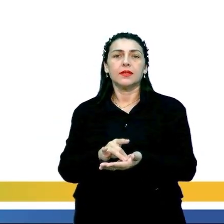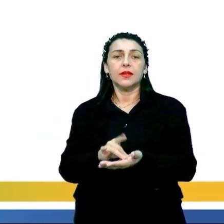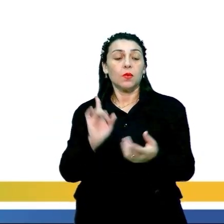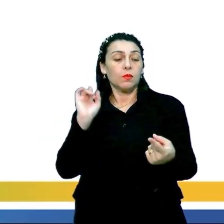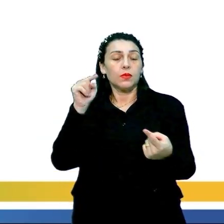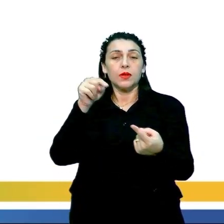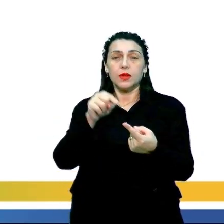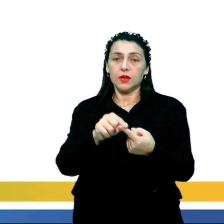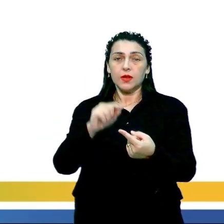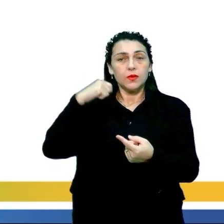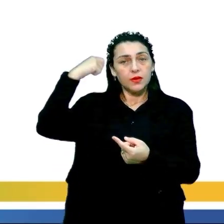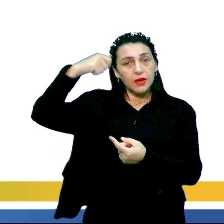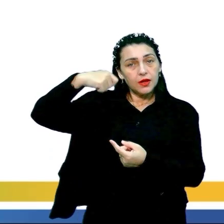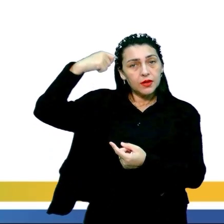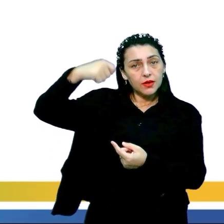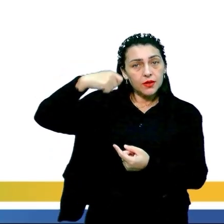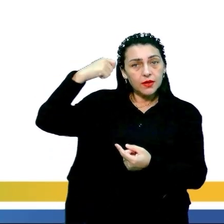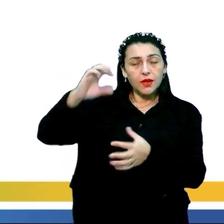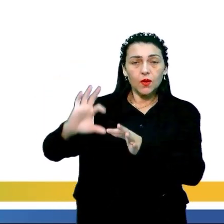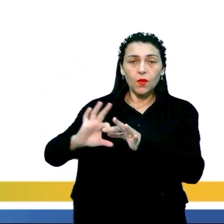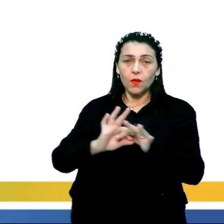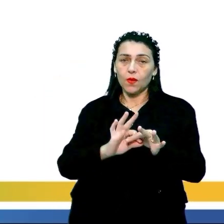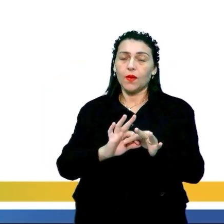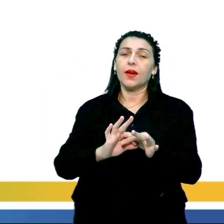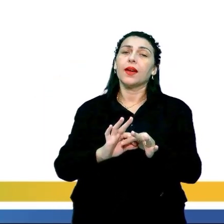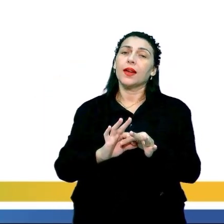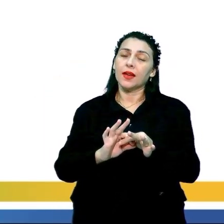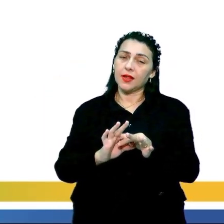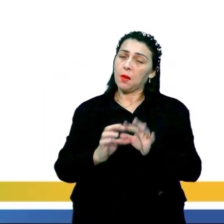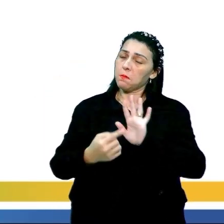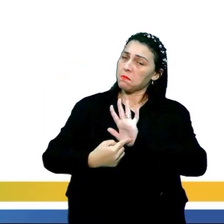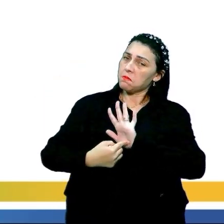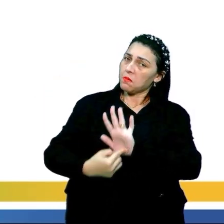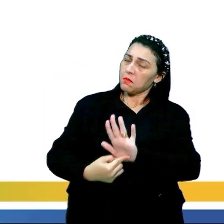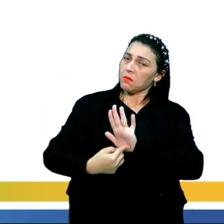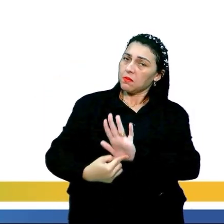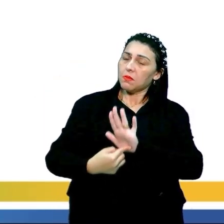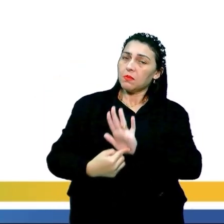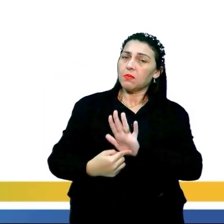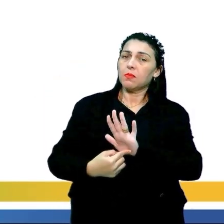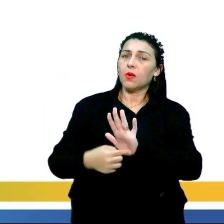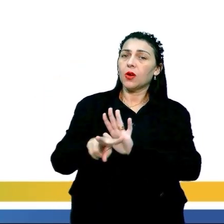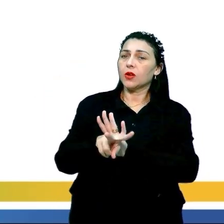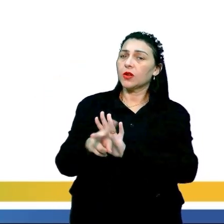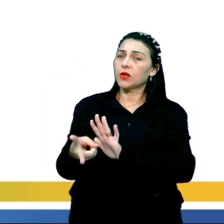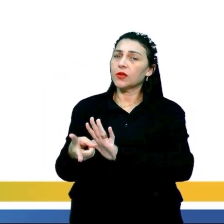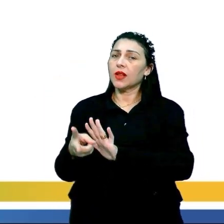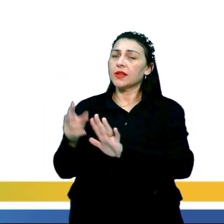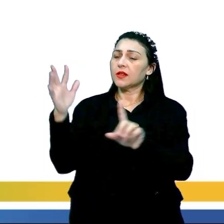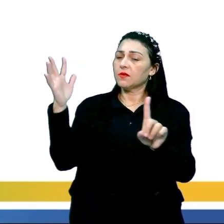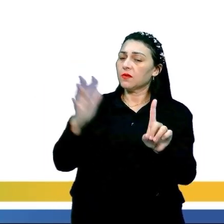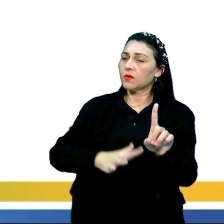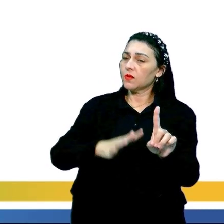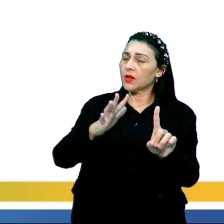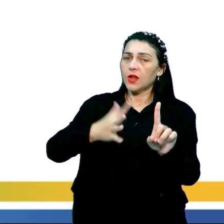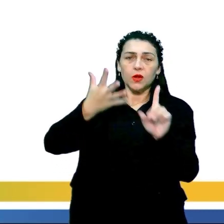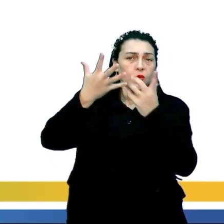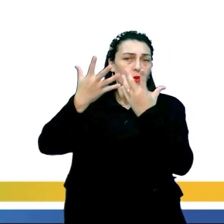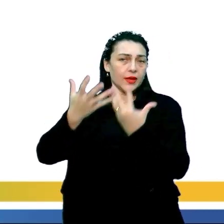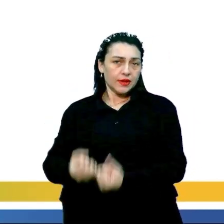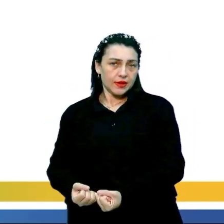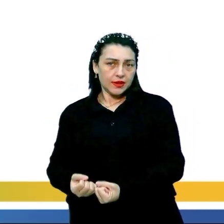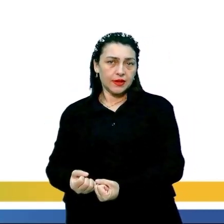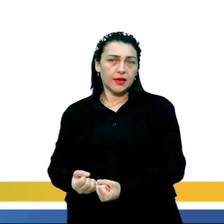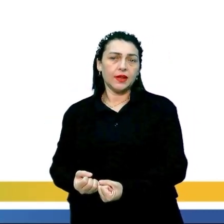desses artistas. É a corrente mais radical, mostra-se totalmente contrária a todas as influências artísticas